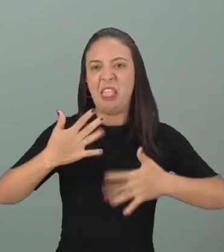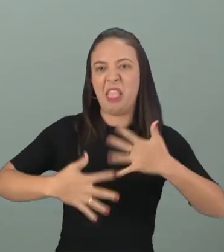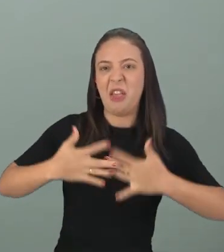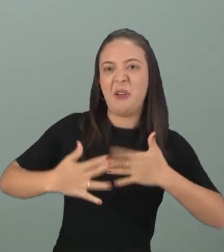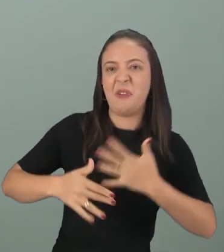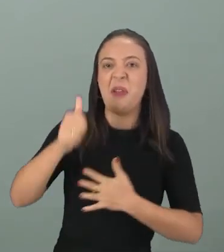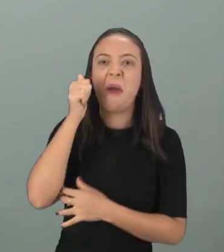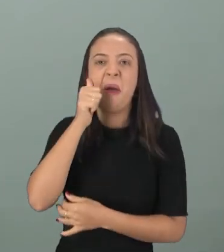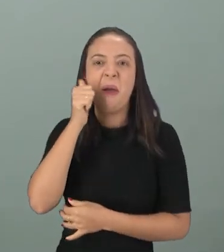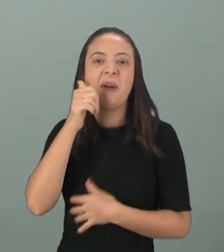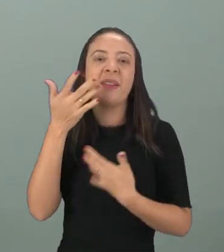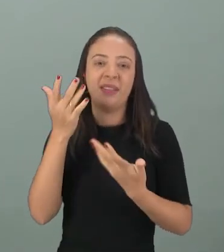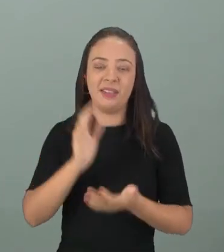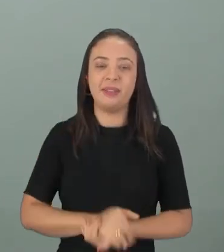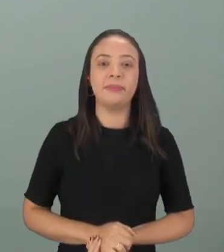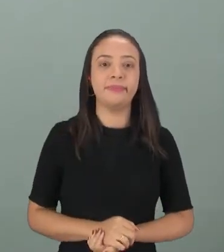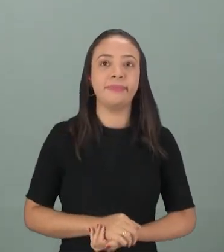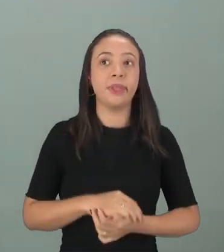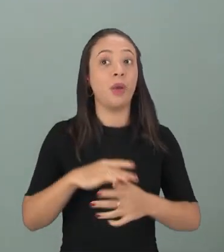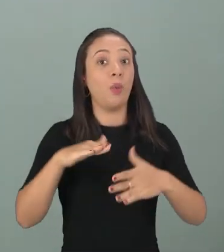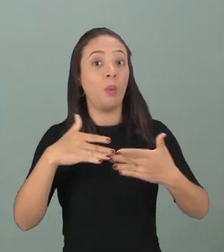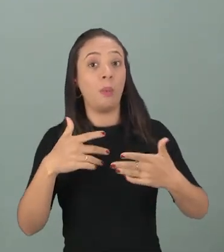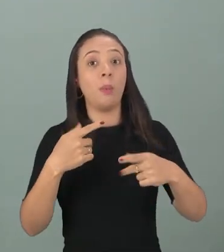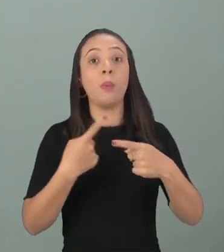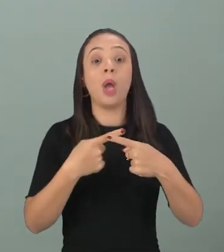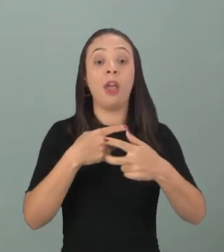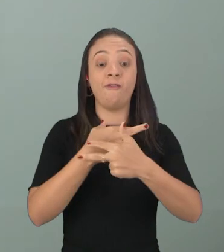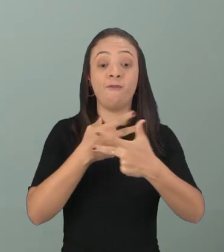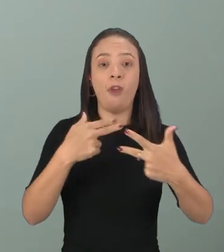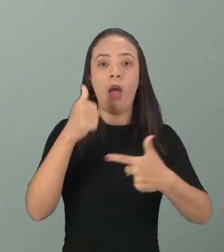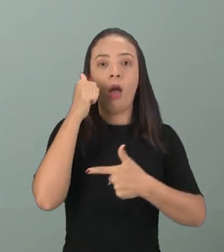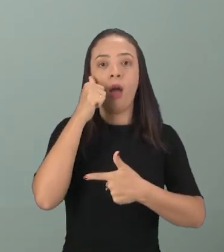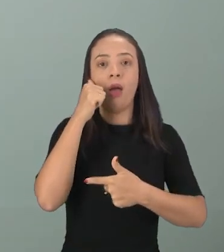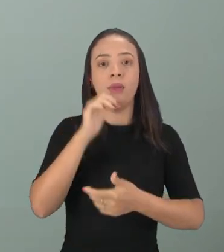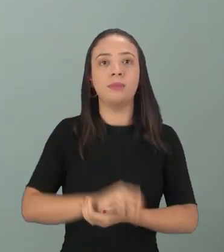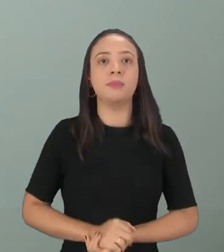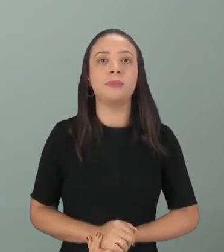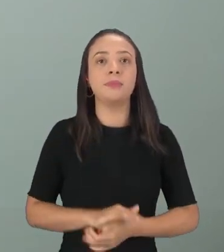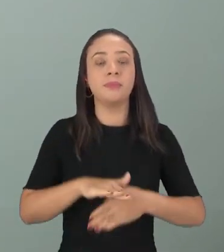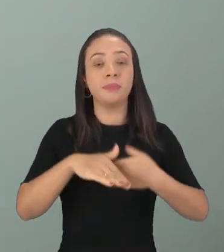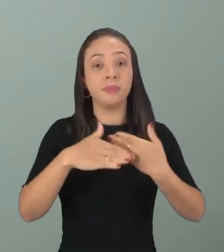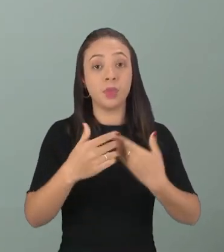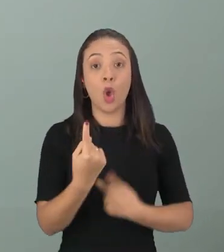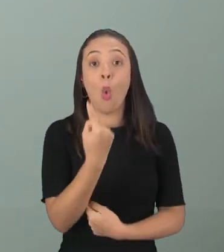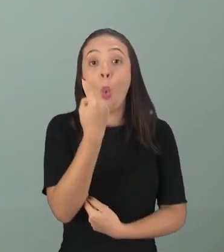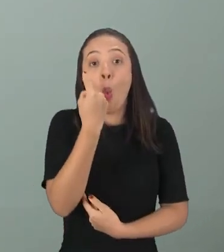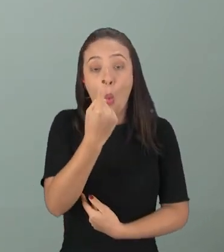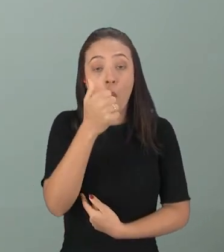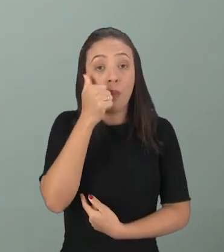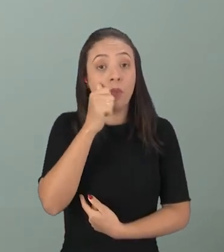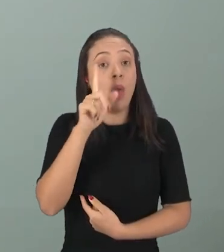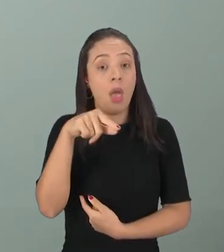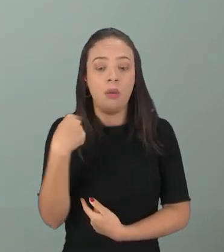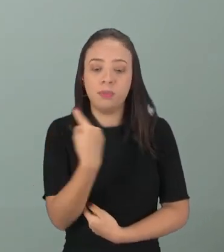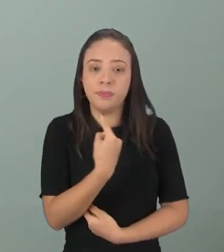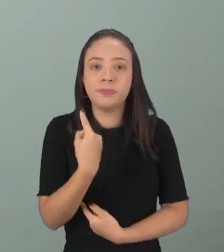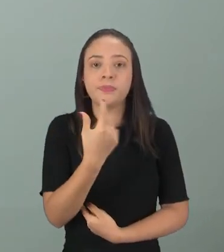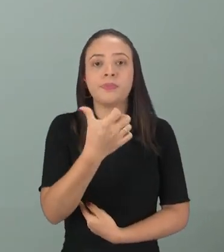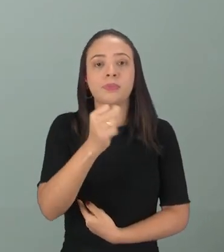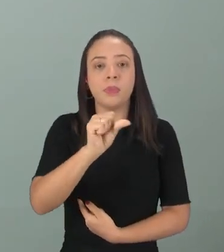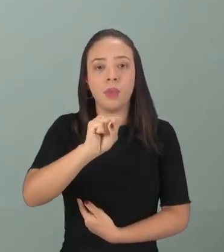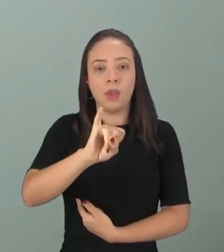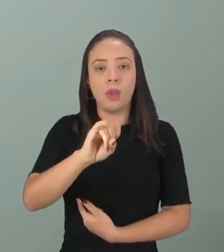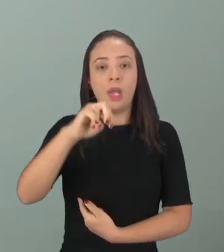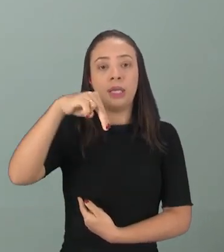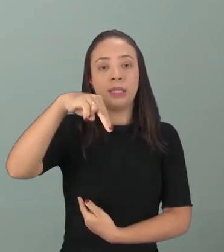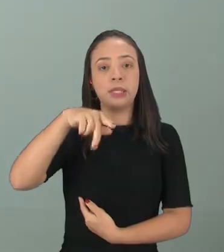fazem, né? Então, ele falou, há várias mulheres. Quando eu falo assim, ó, uma mulher é singular, ok? Somente